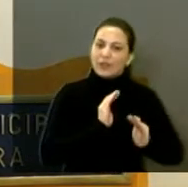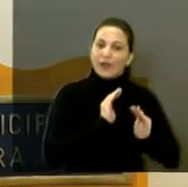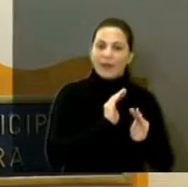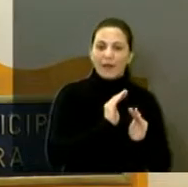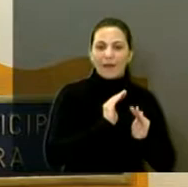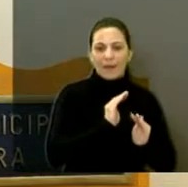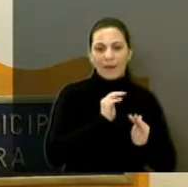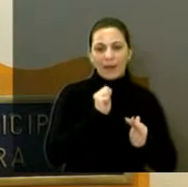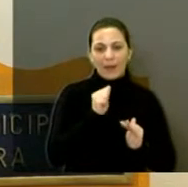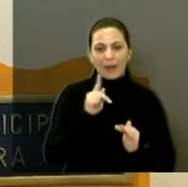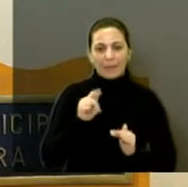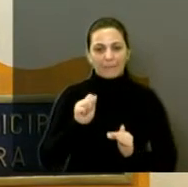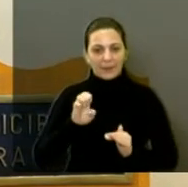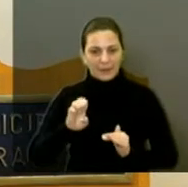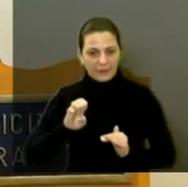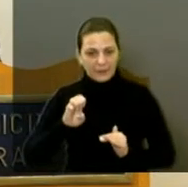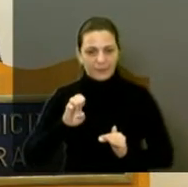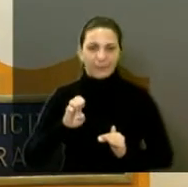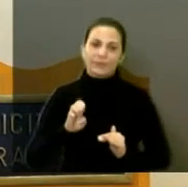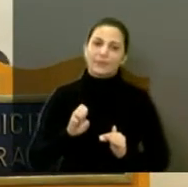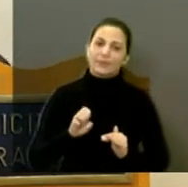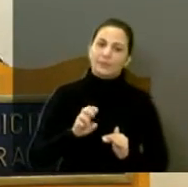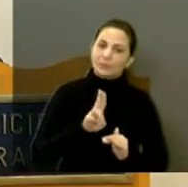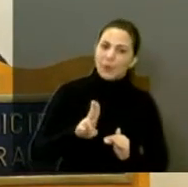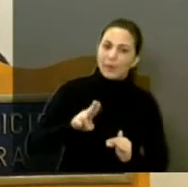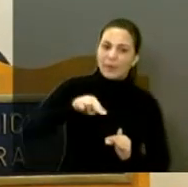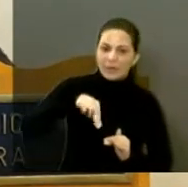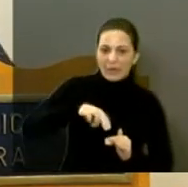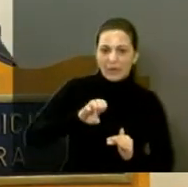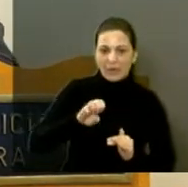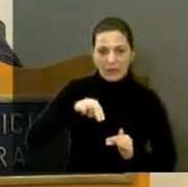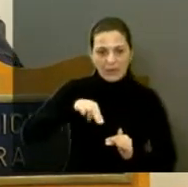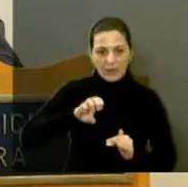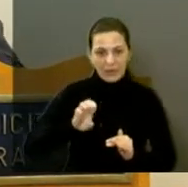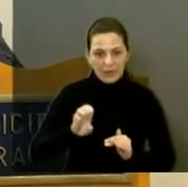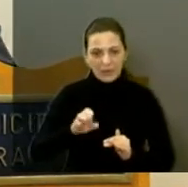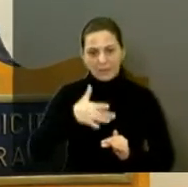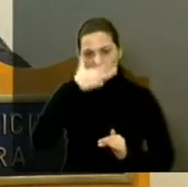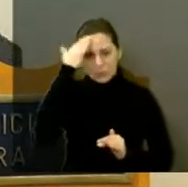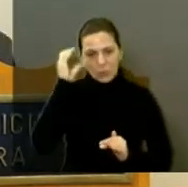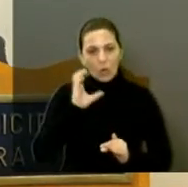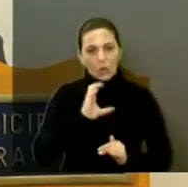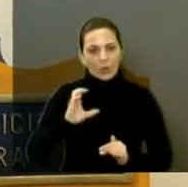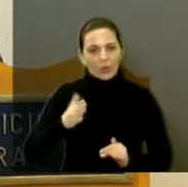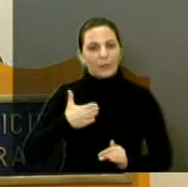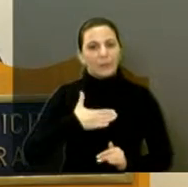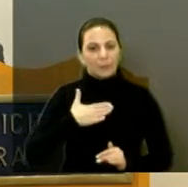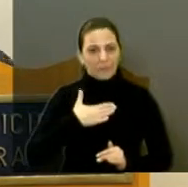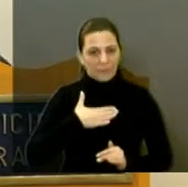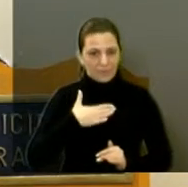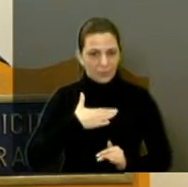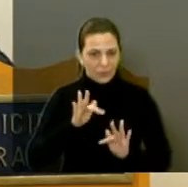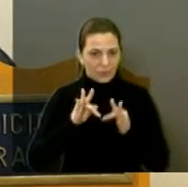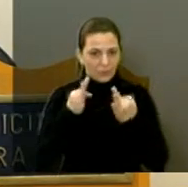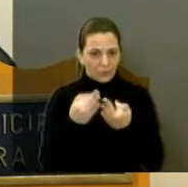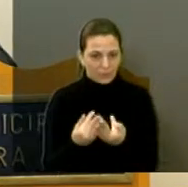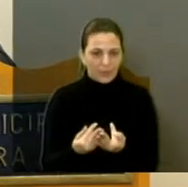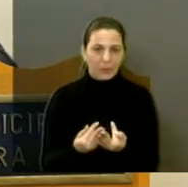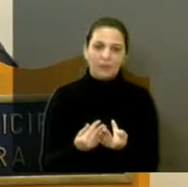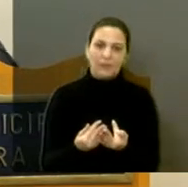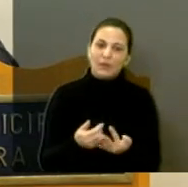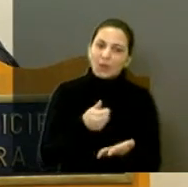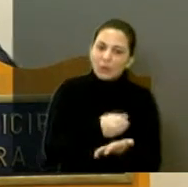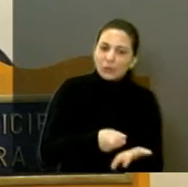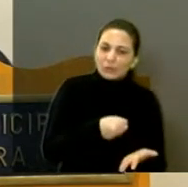o Nenê Ferrenha, para quem não sabe, é meu cunhado, uma pessoa que tem